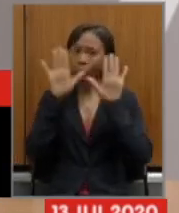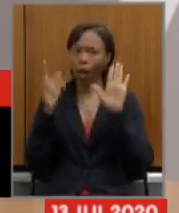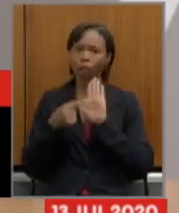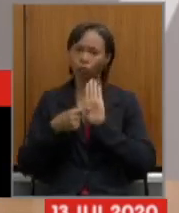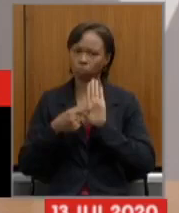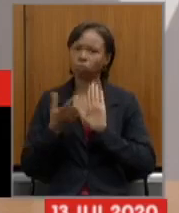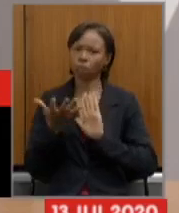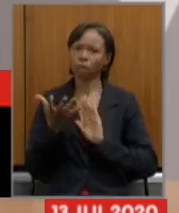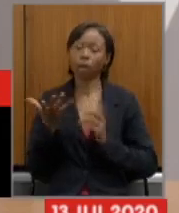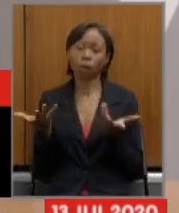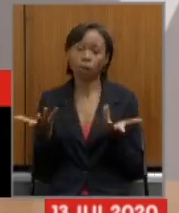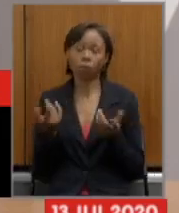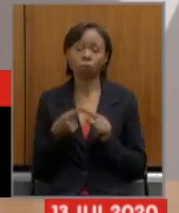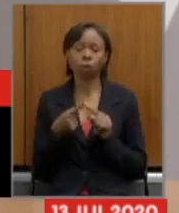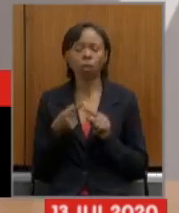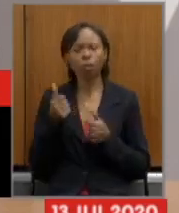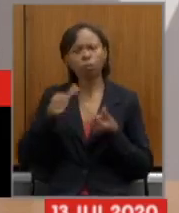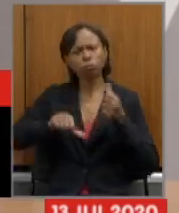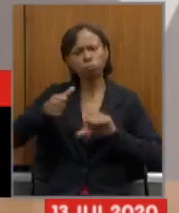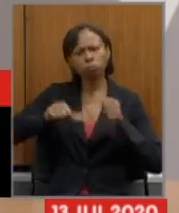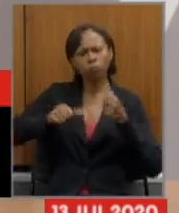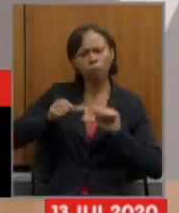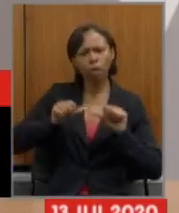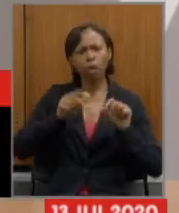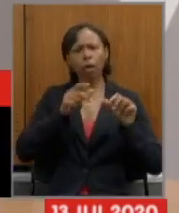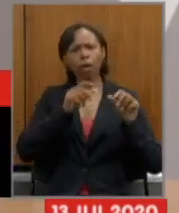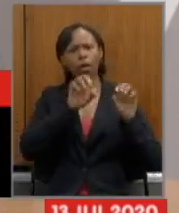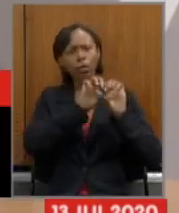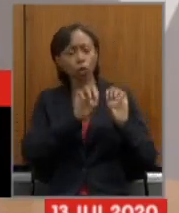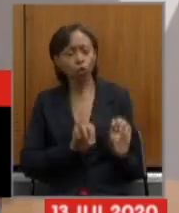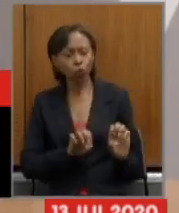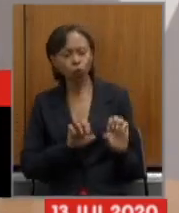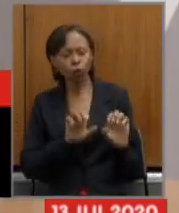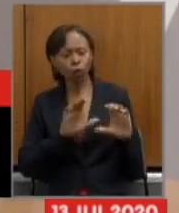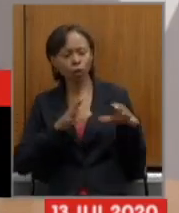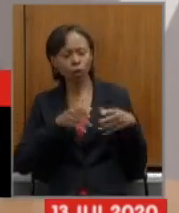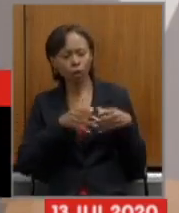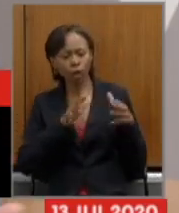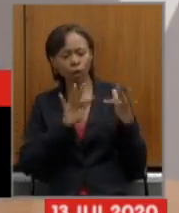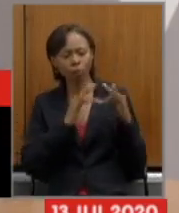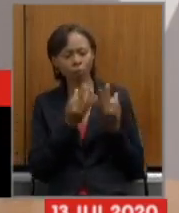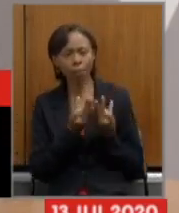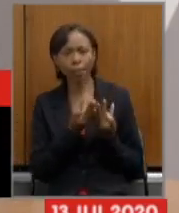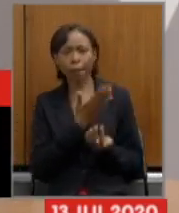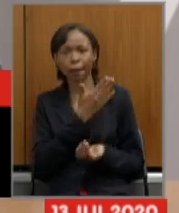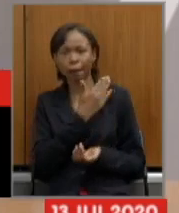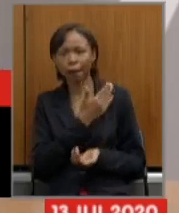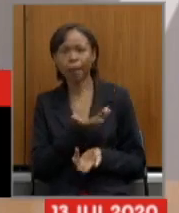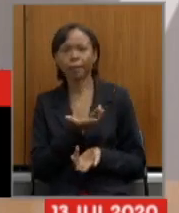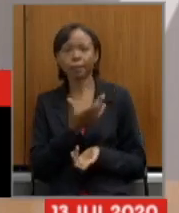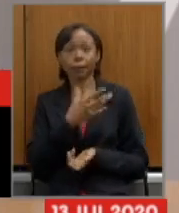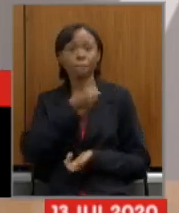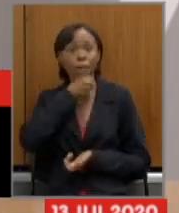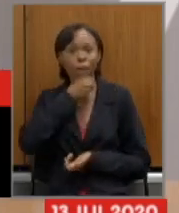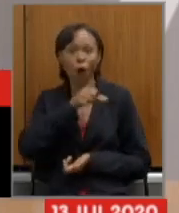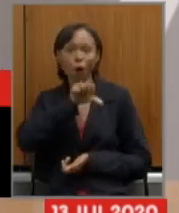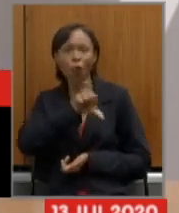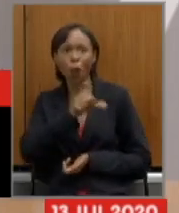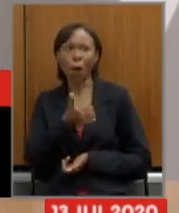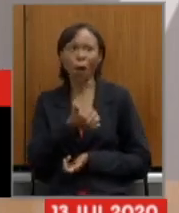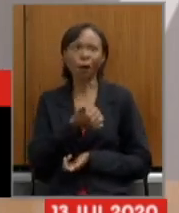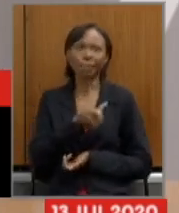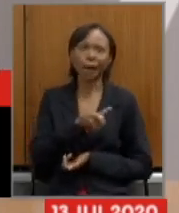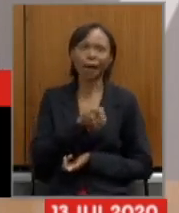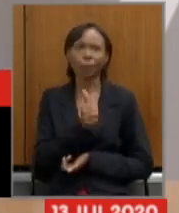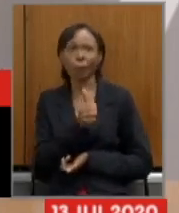avaliar a própria estrutura familiar nossos avós tinham nove sete onze filhos hoje as